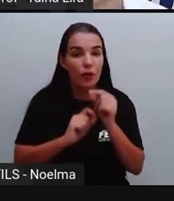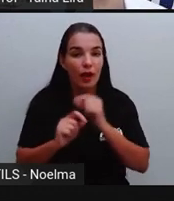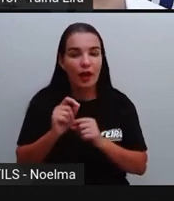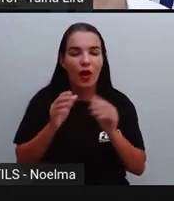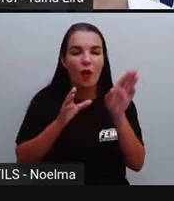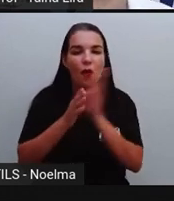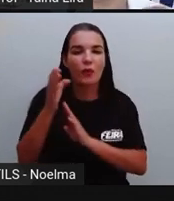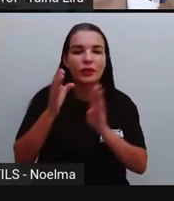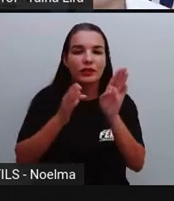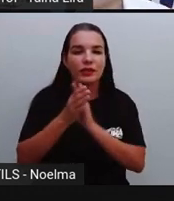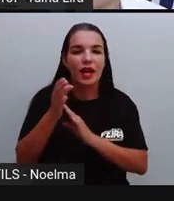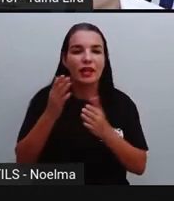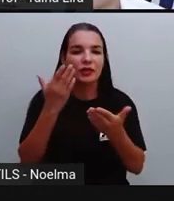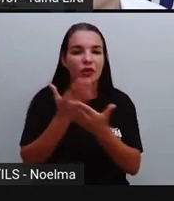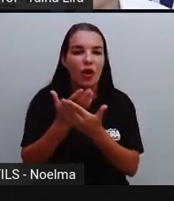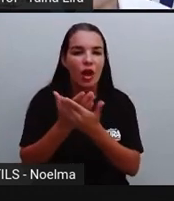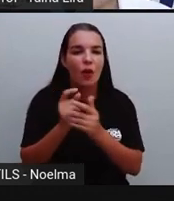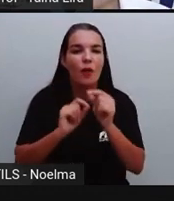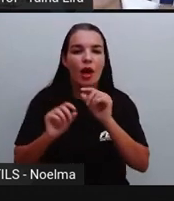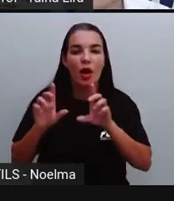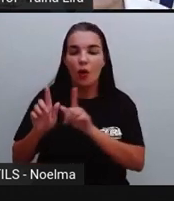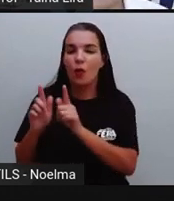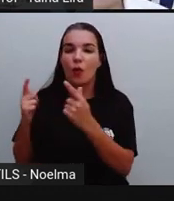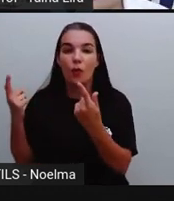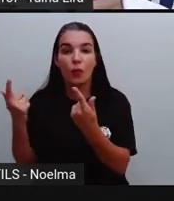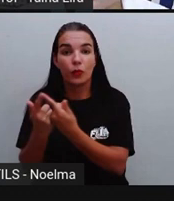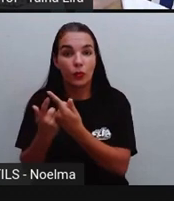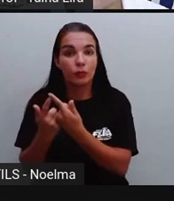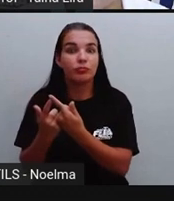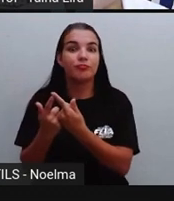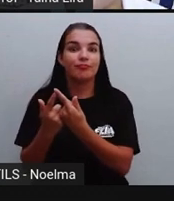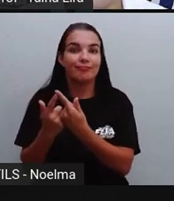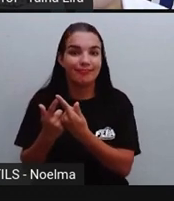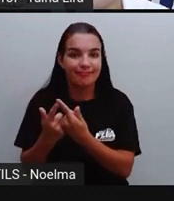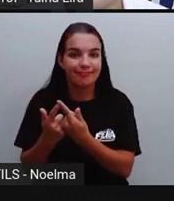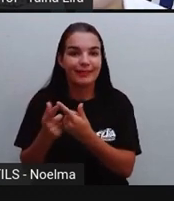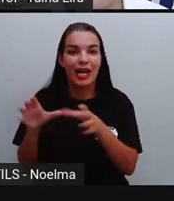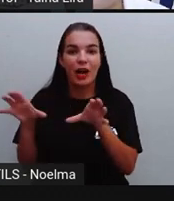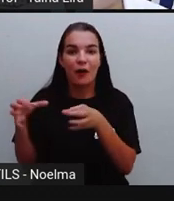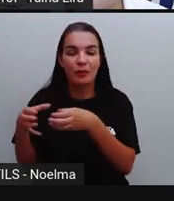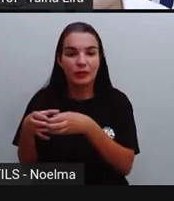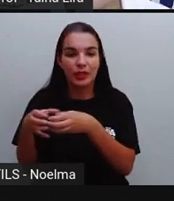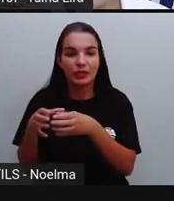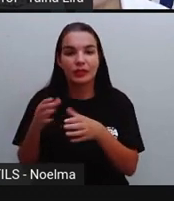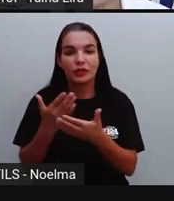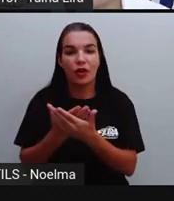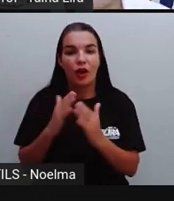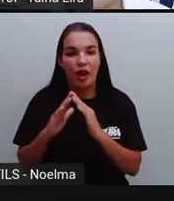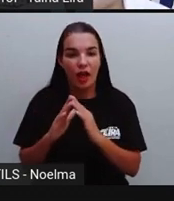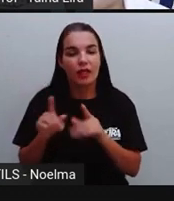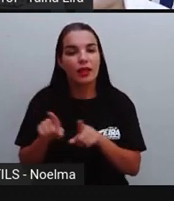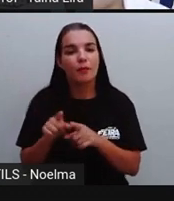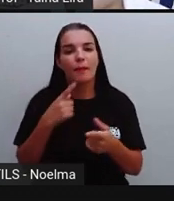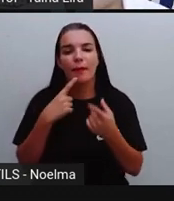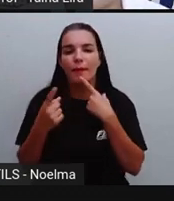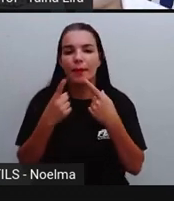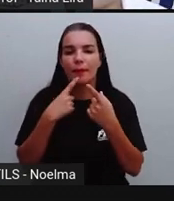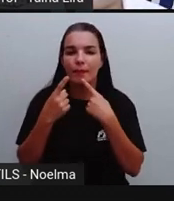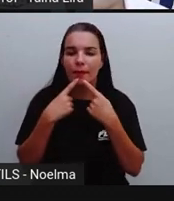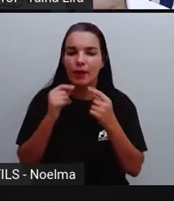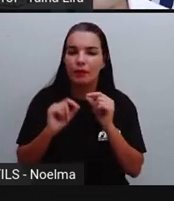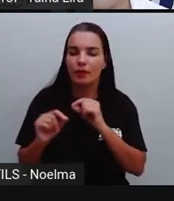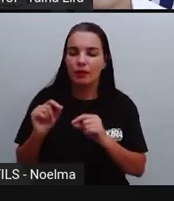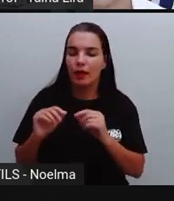escolares, que são grupos formados Por representantes da comunidade escolar e local E que debatem e deliberam